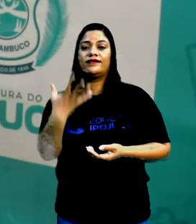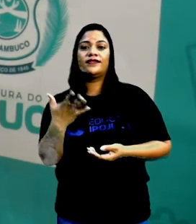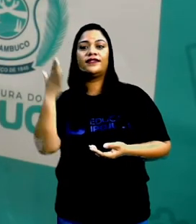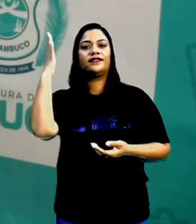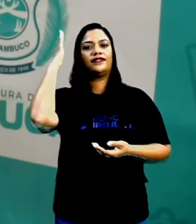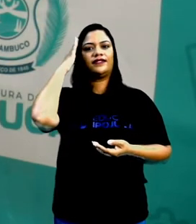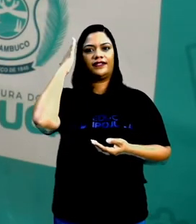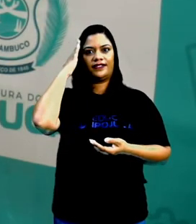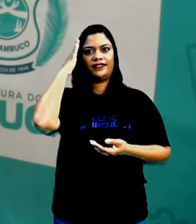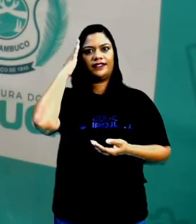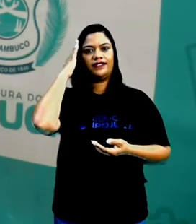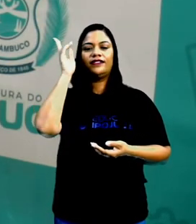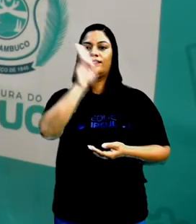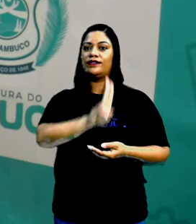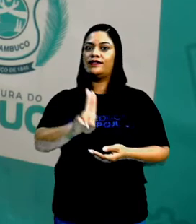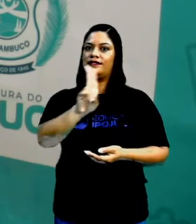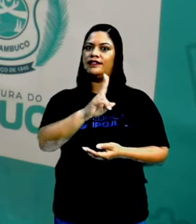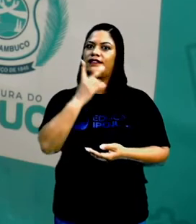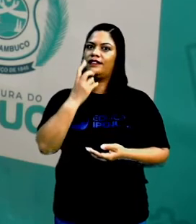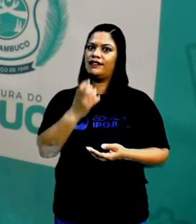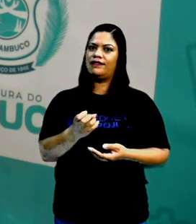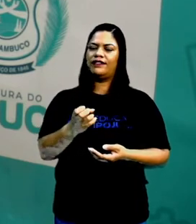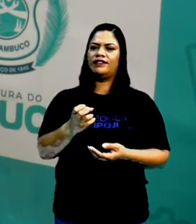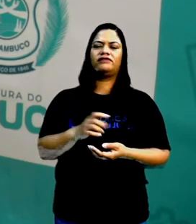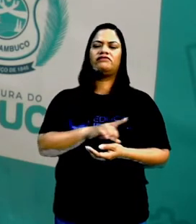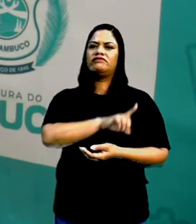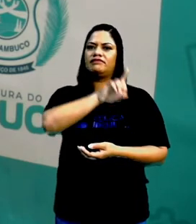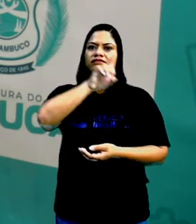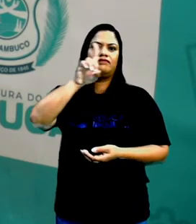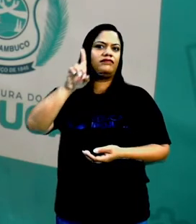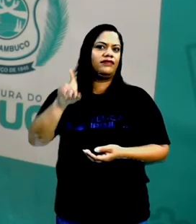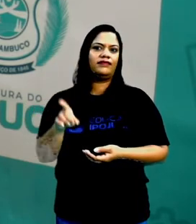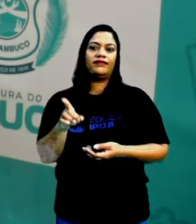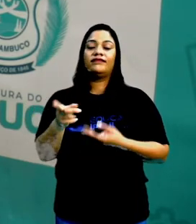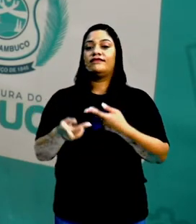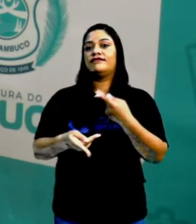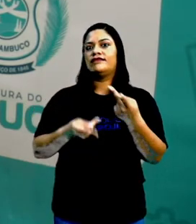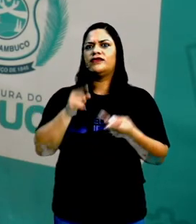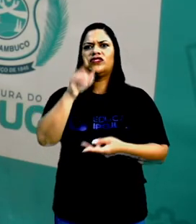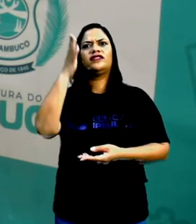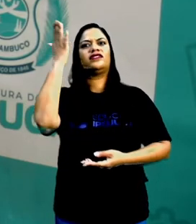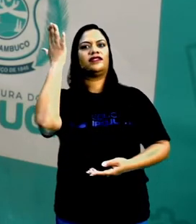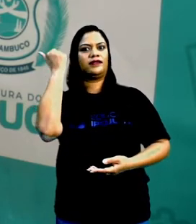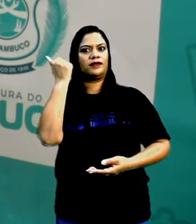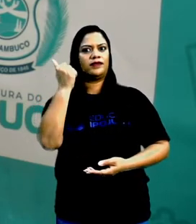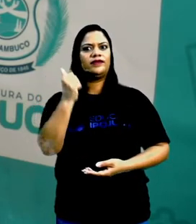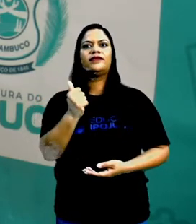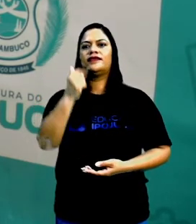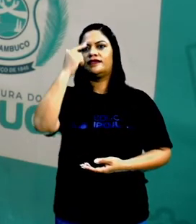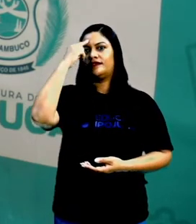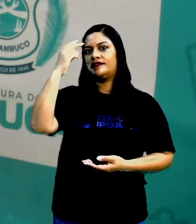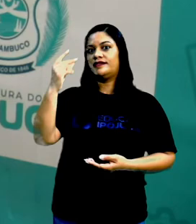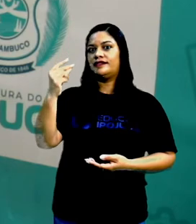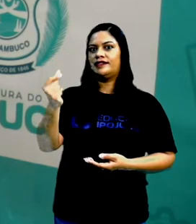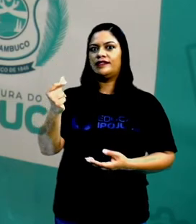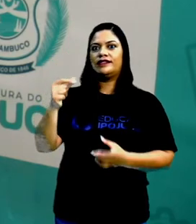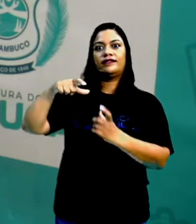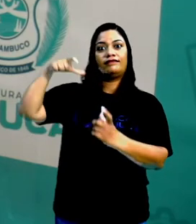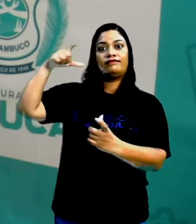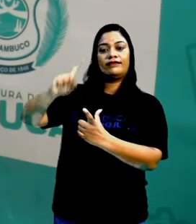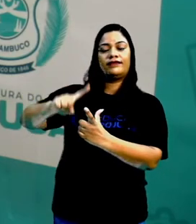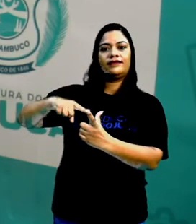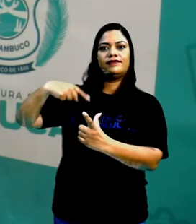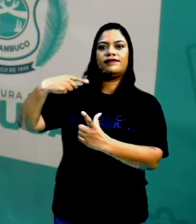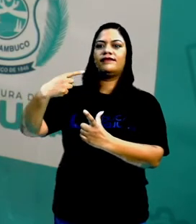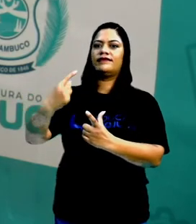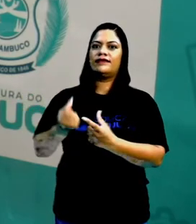Que você Colocaria Do dia a dia Você poderia Contar Por exemplo Você sabia Que inventaram A roda E como isso Foi uma boa